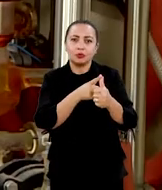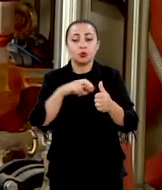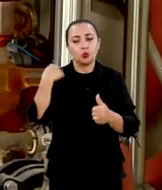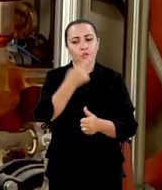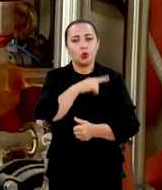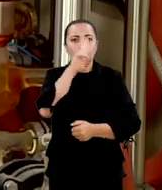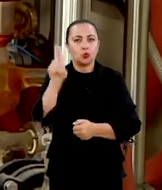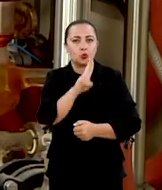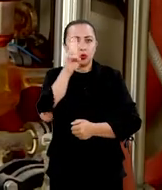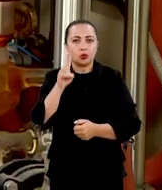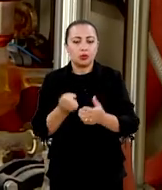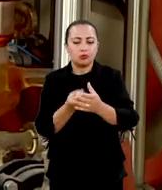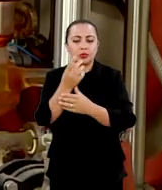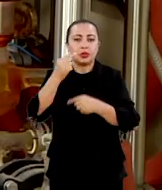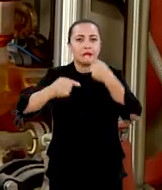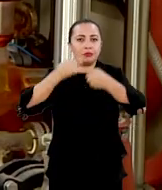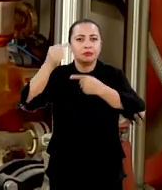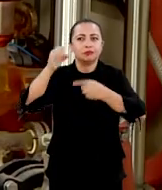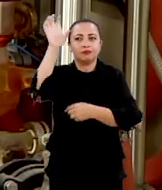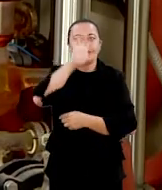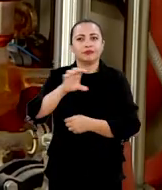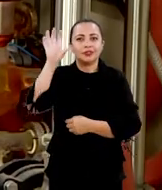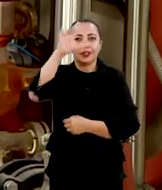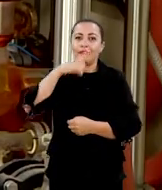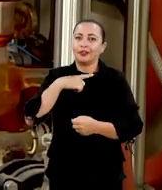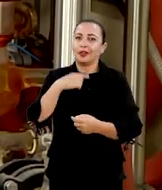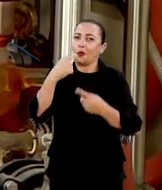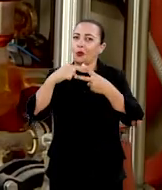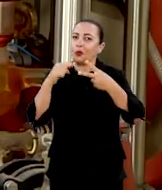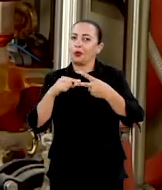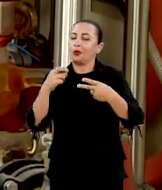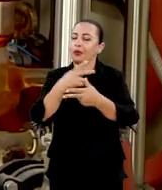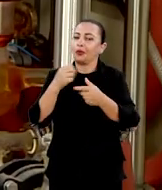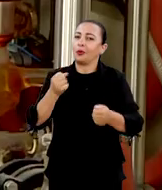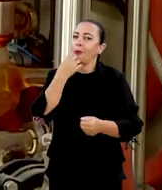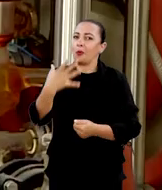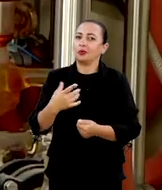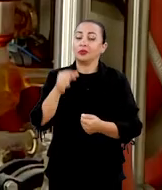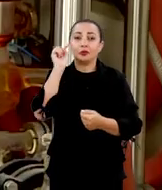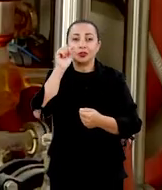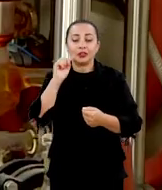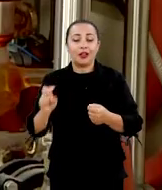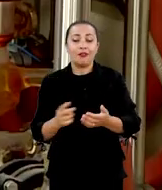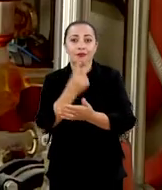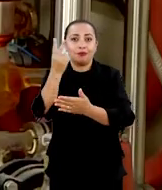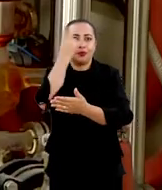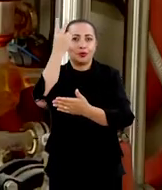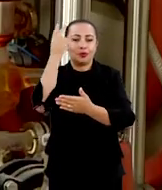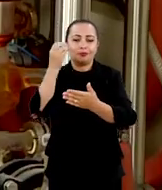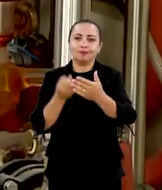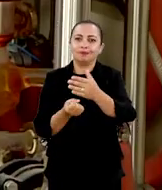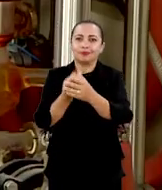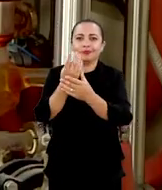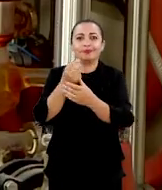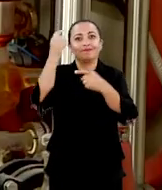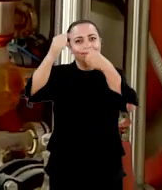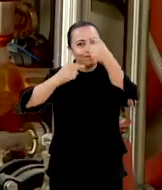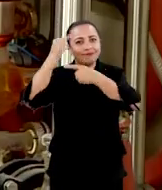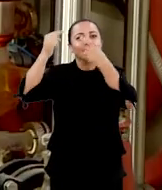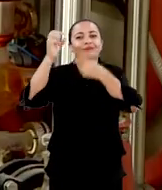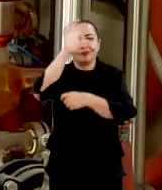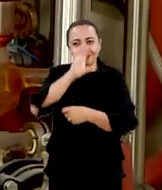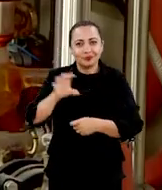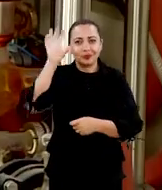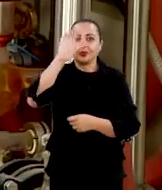utilizamos matéria-prima regional. Aí, tem duas coisas boas. Você está valorizando a matéria-prima regional,